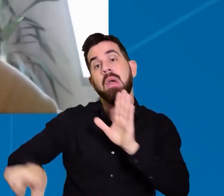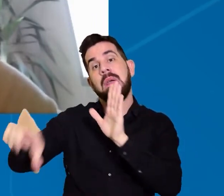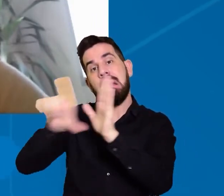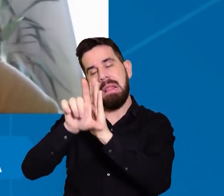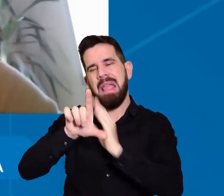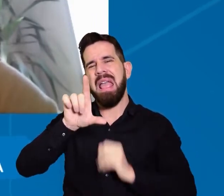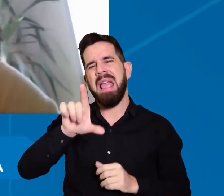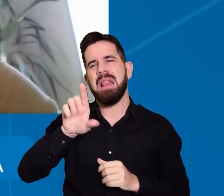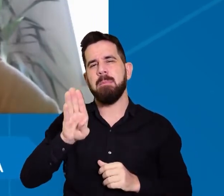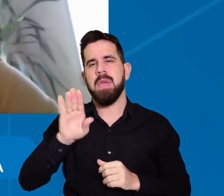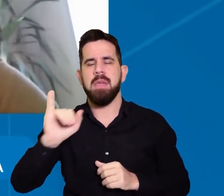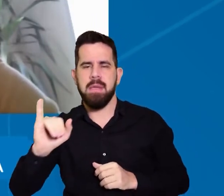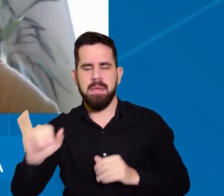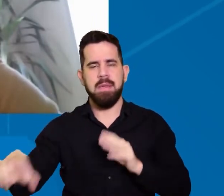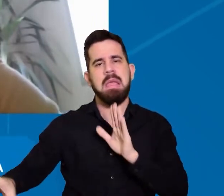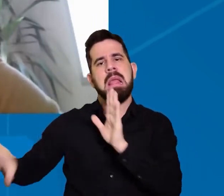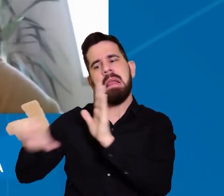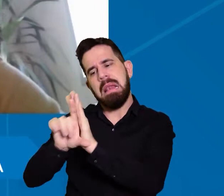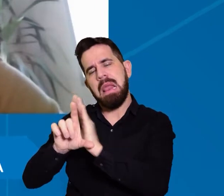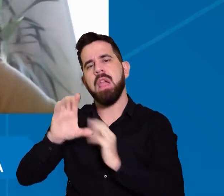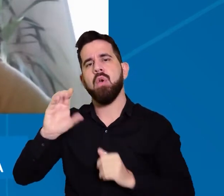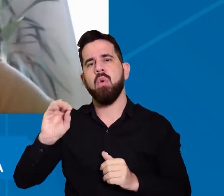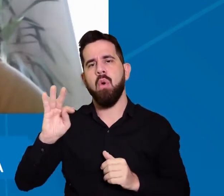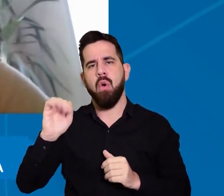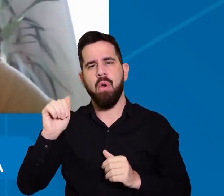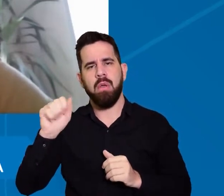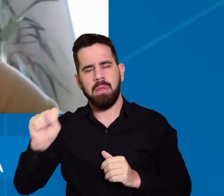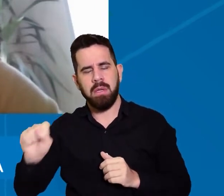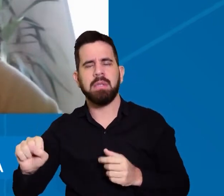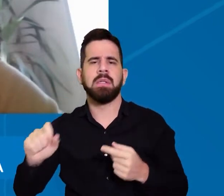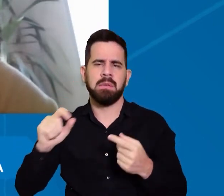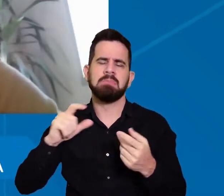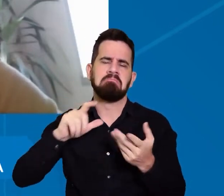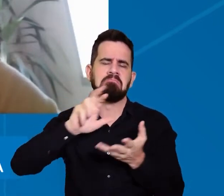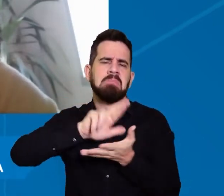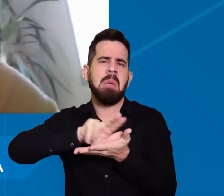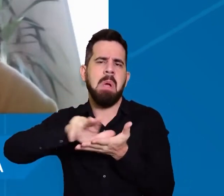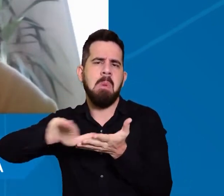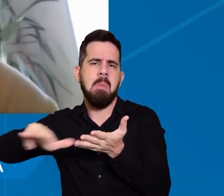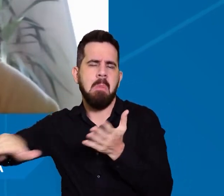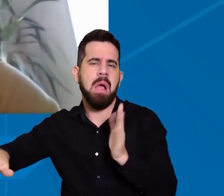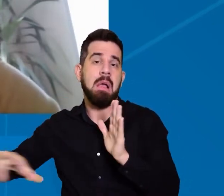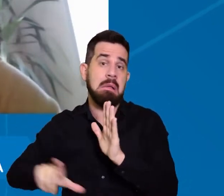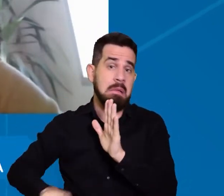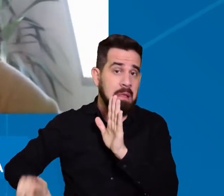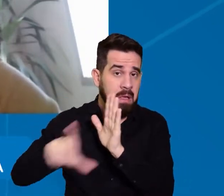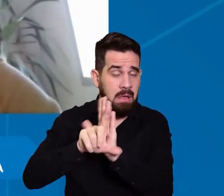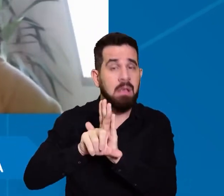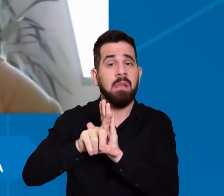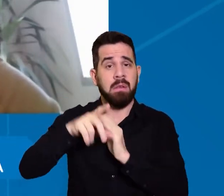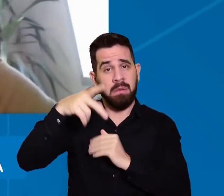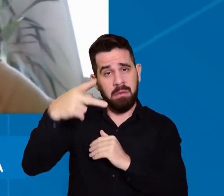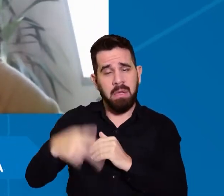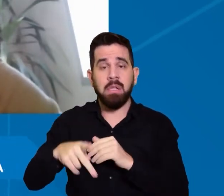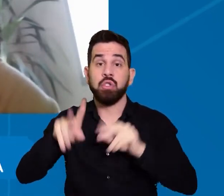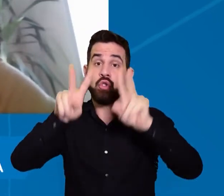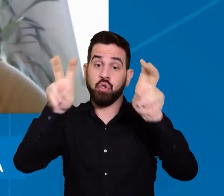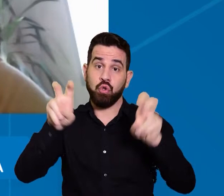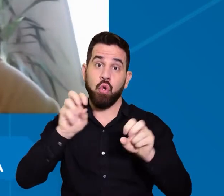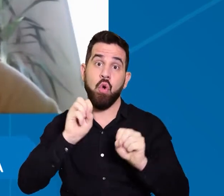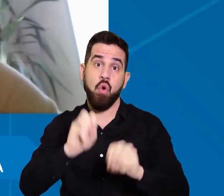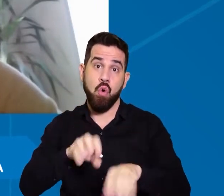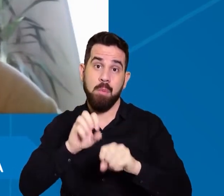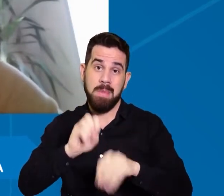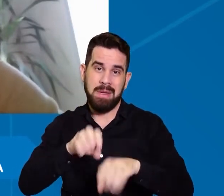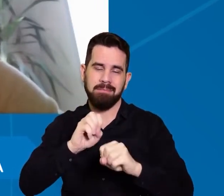Inclusão, a Lei de Cotas, né, e várias outras legislações no âmbito do ensino, da atividade